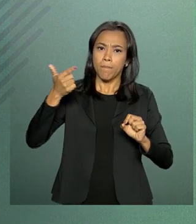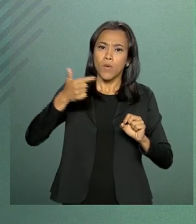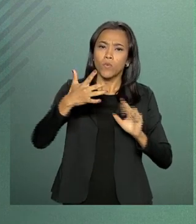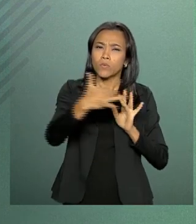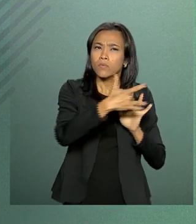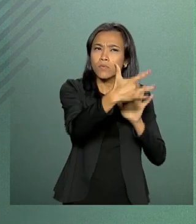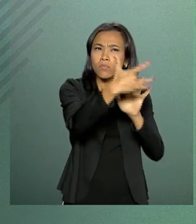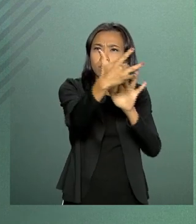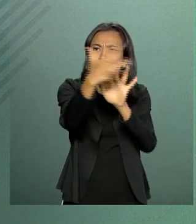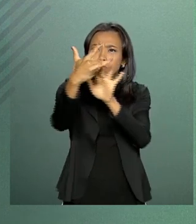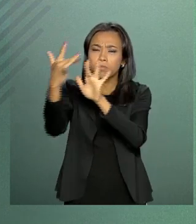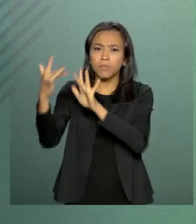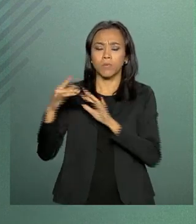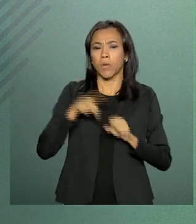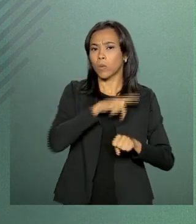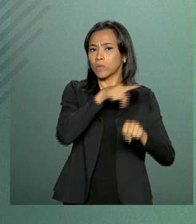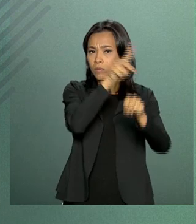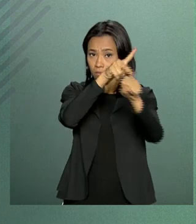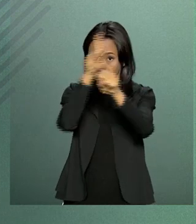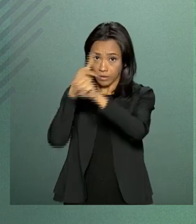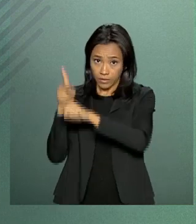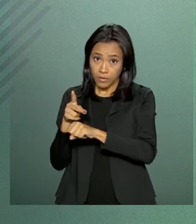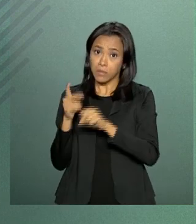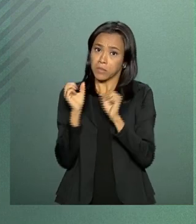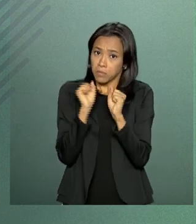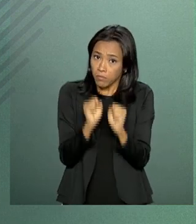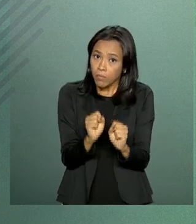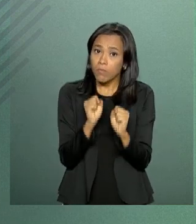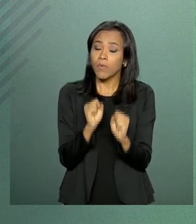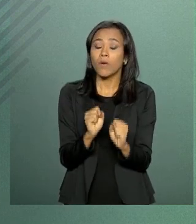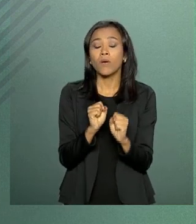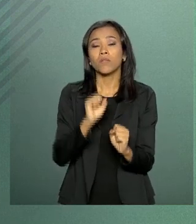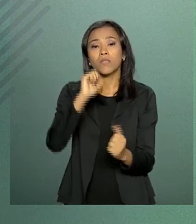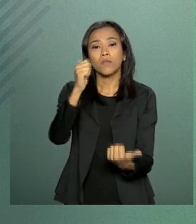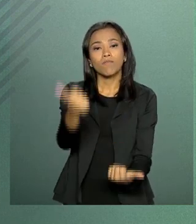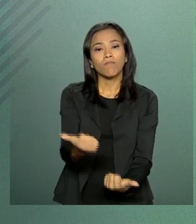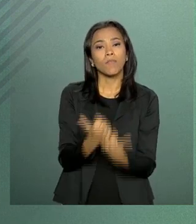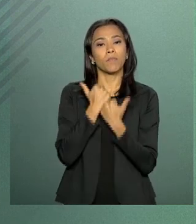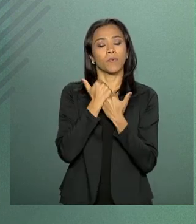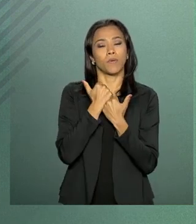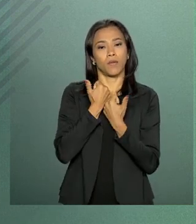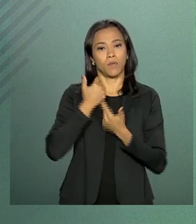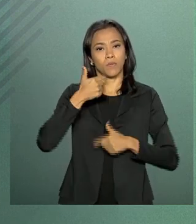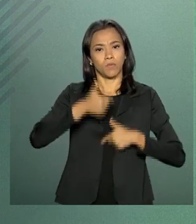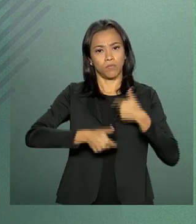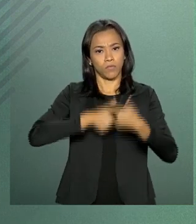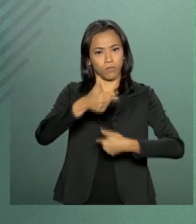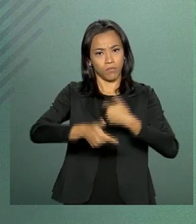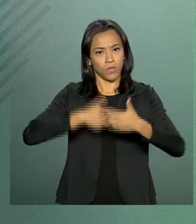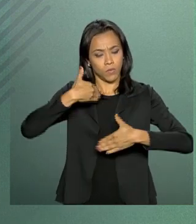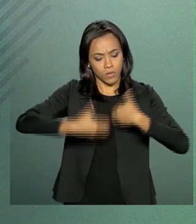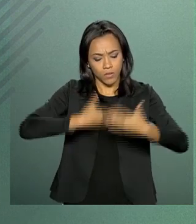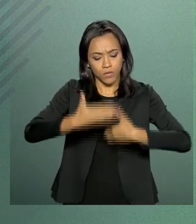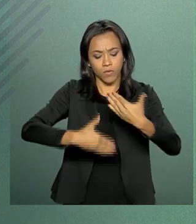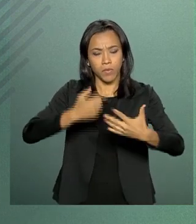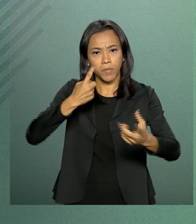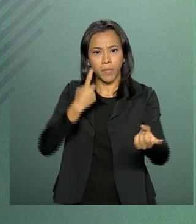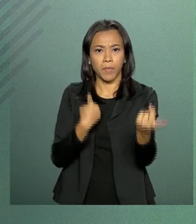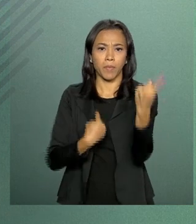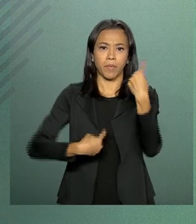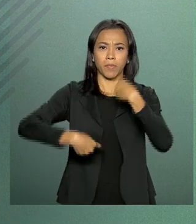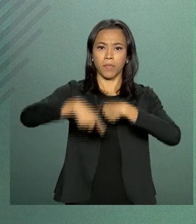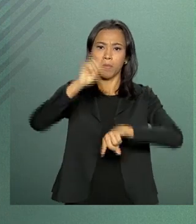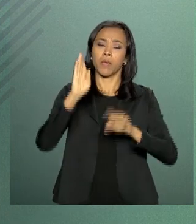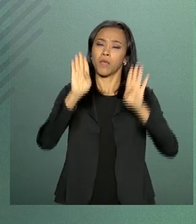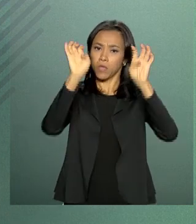países que podem contribuir para o desenvolvimento, a prosperidade, o